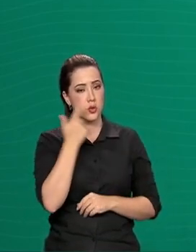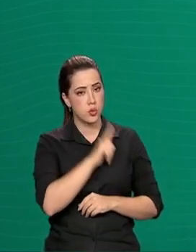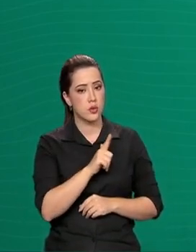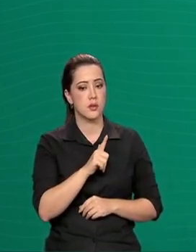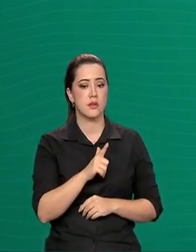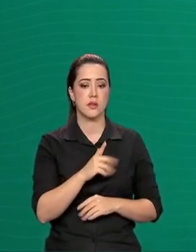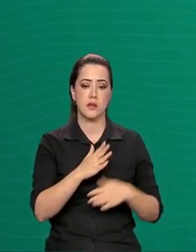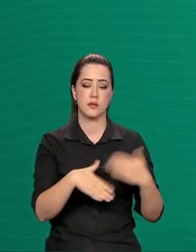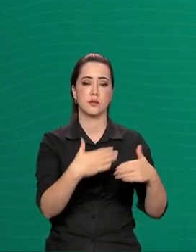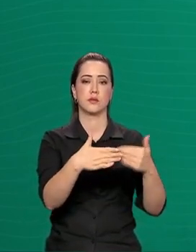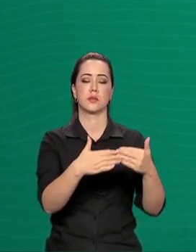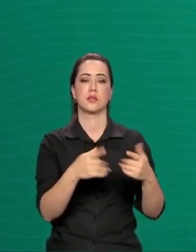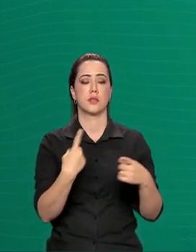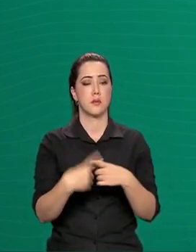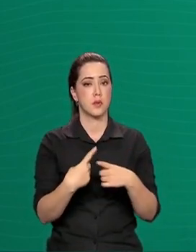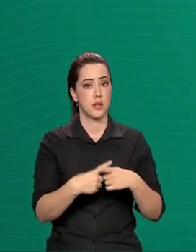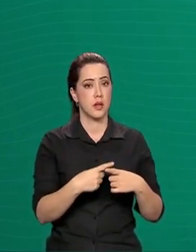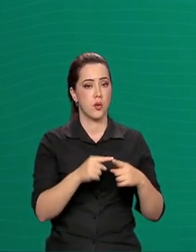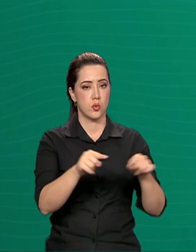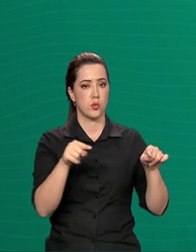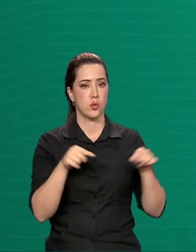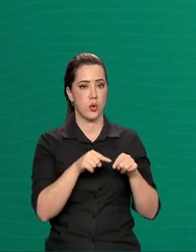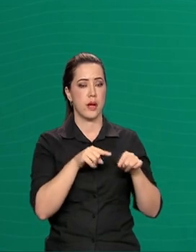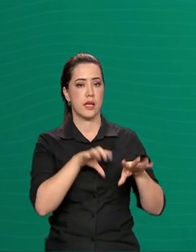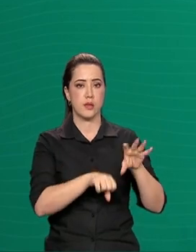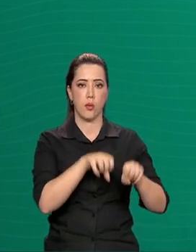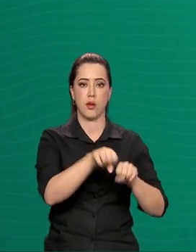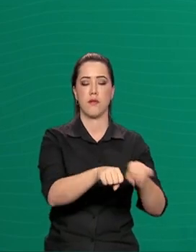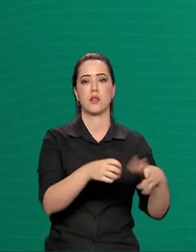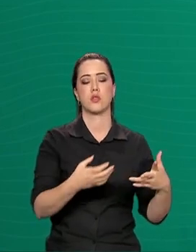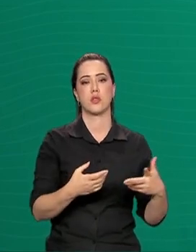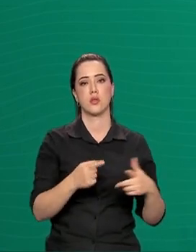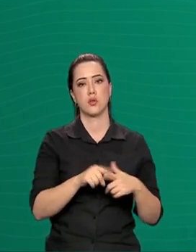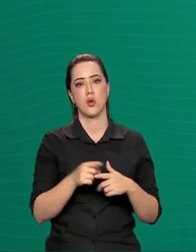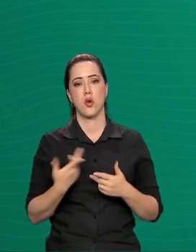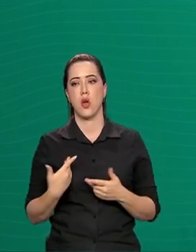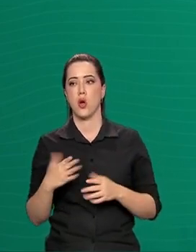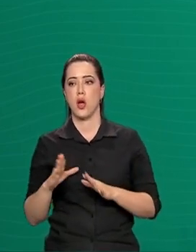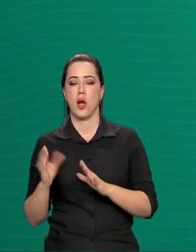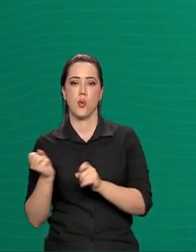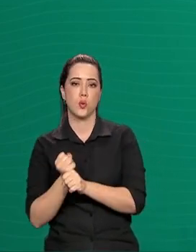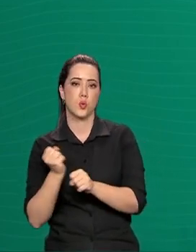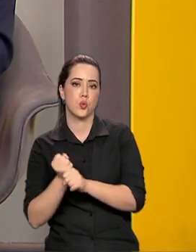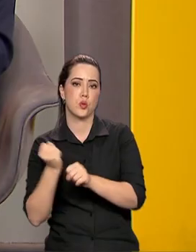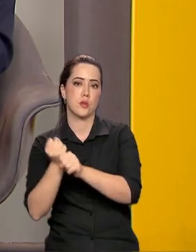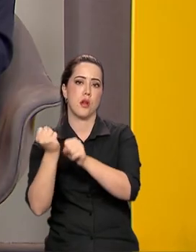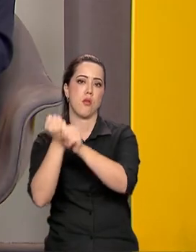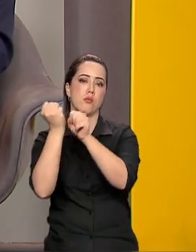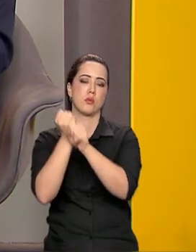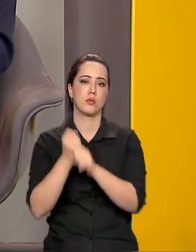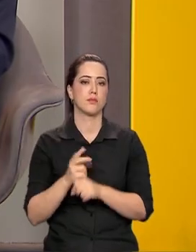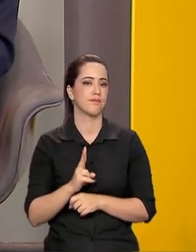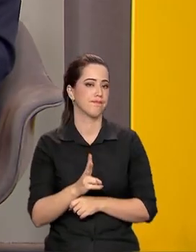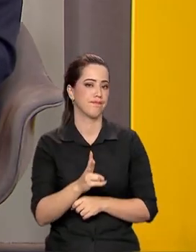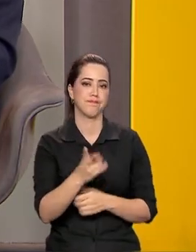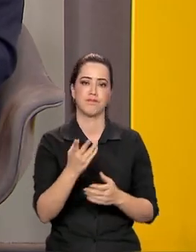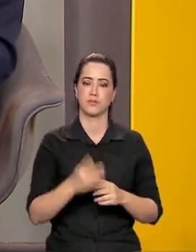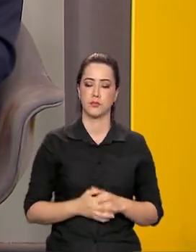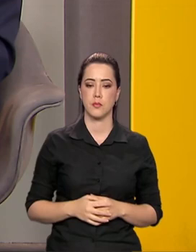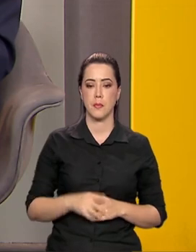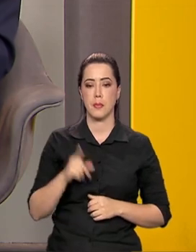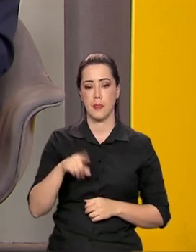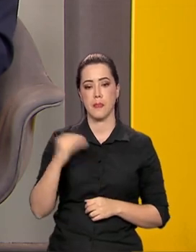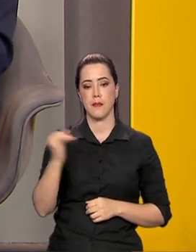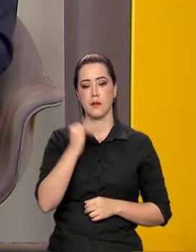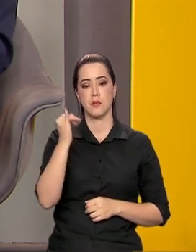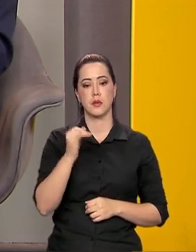avançar, porque os territórios estão sendo invadidos. A especulação imobiliária não para. Muito importante mesmo,